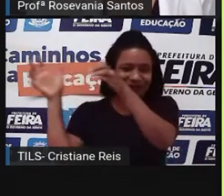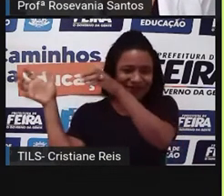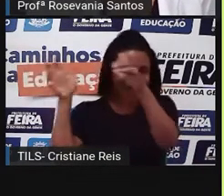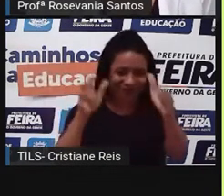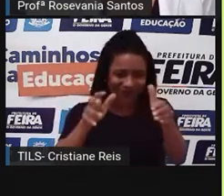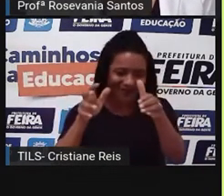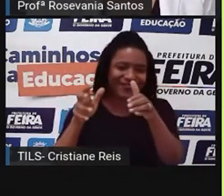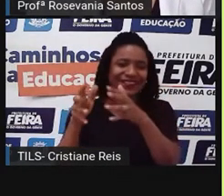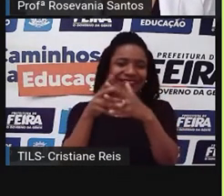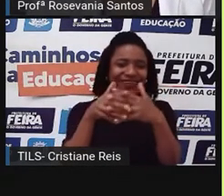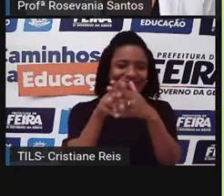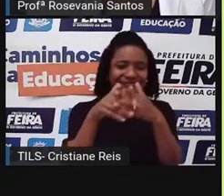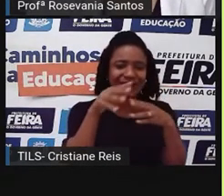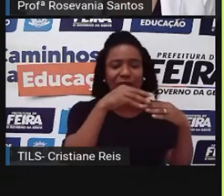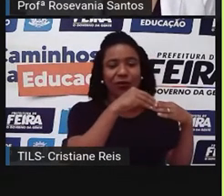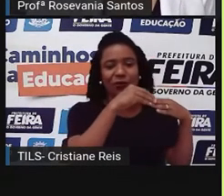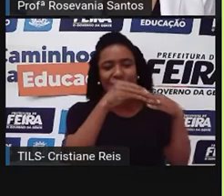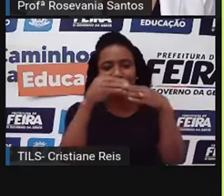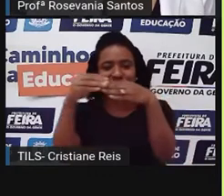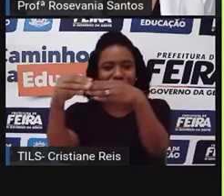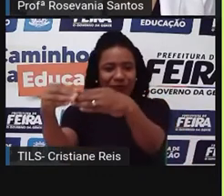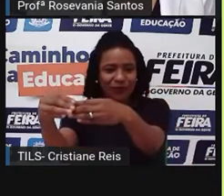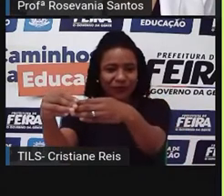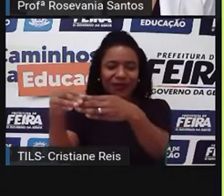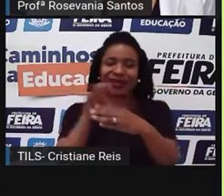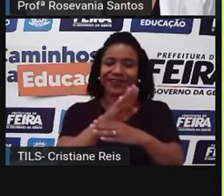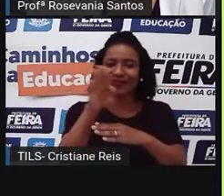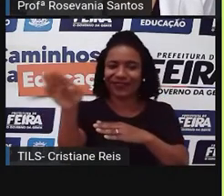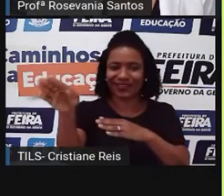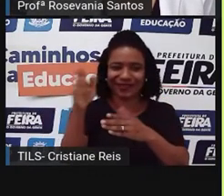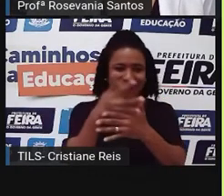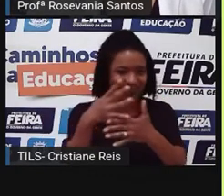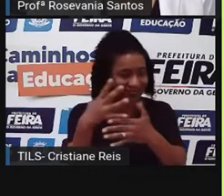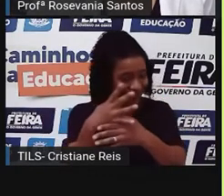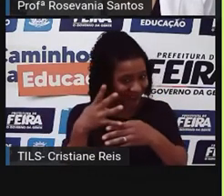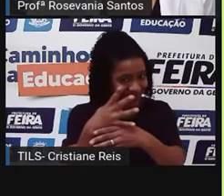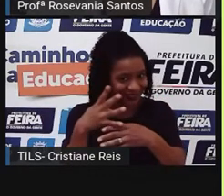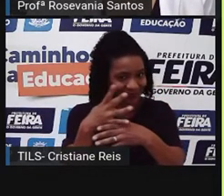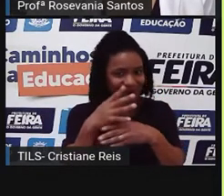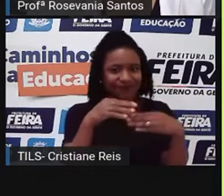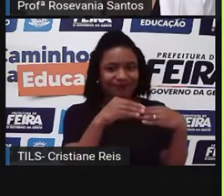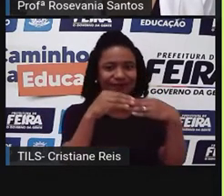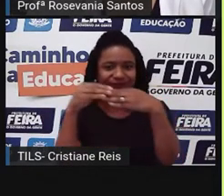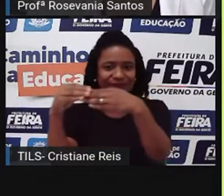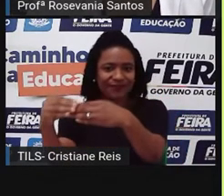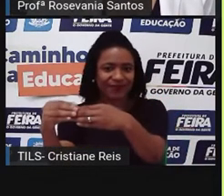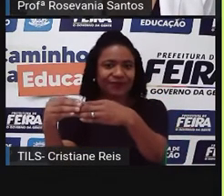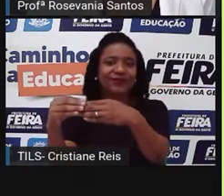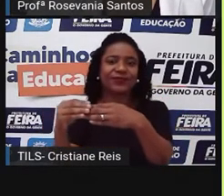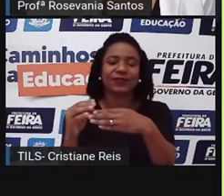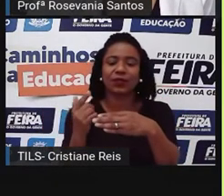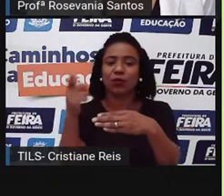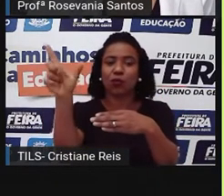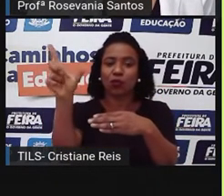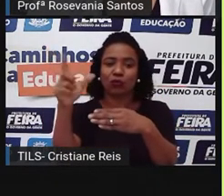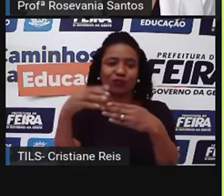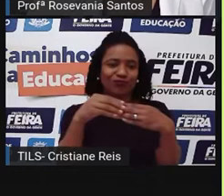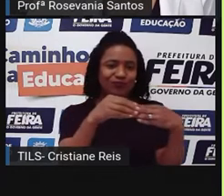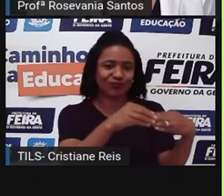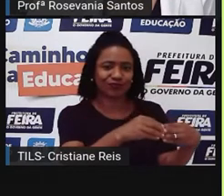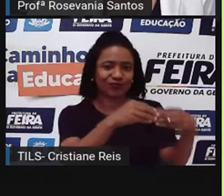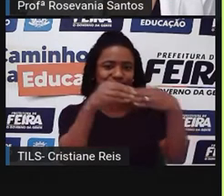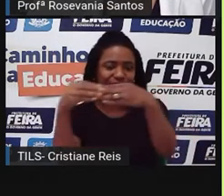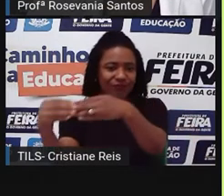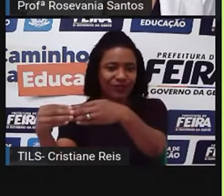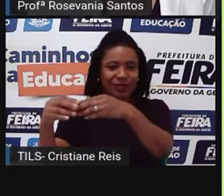do campo e já está vindo, né? Para a cidade. Olha aqui, ó. O espaço. E aqui ele indo para outro tipo de espaço, né? Então